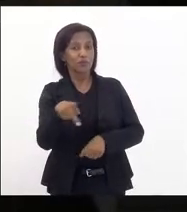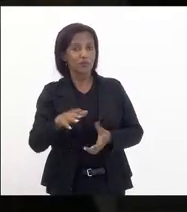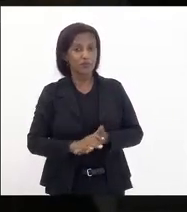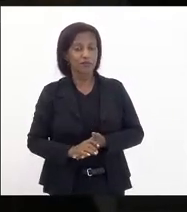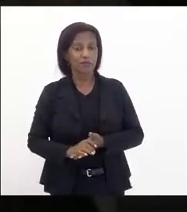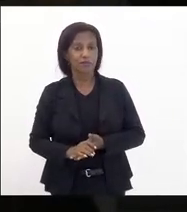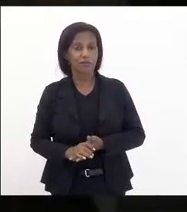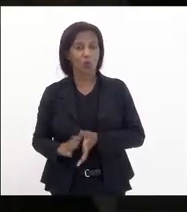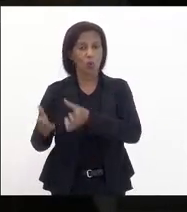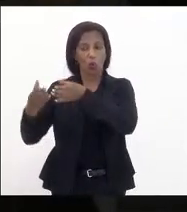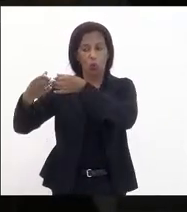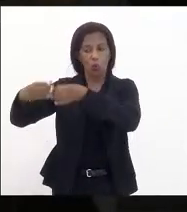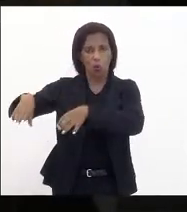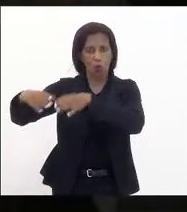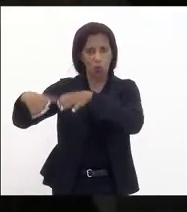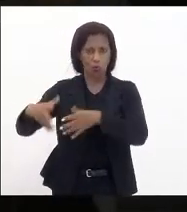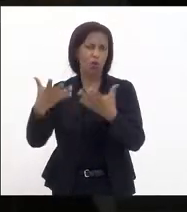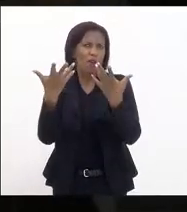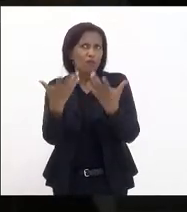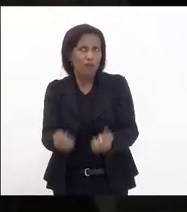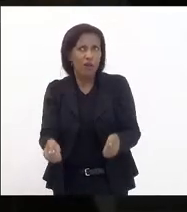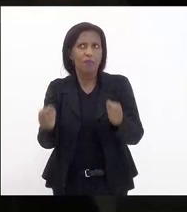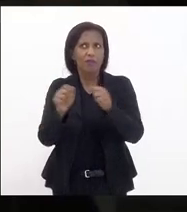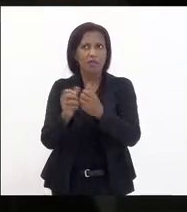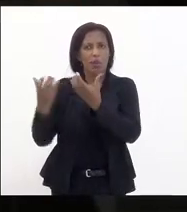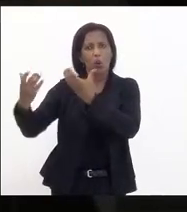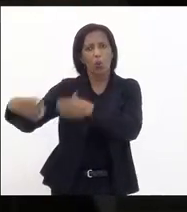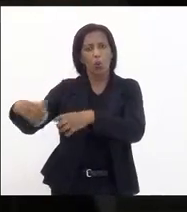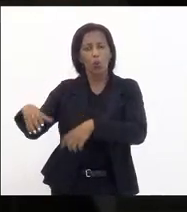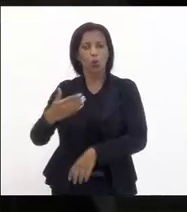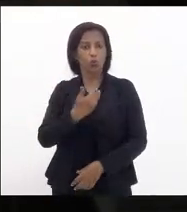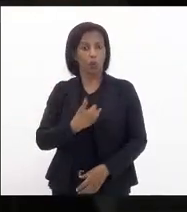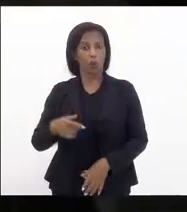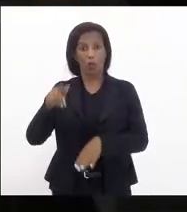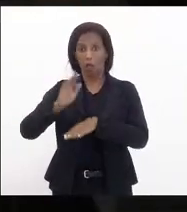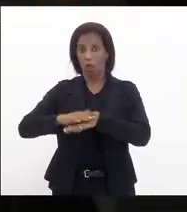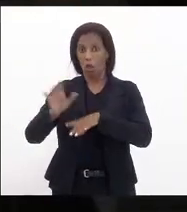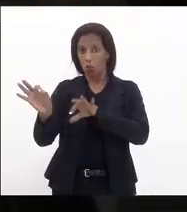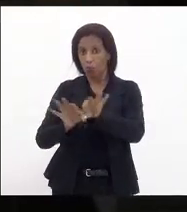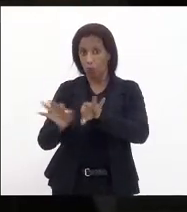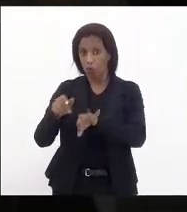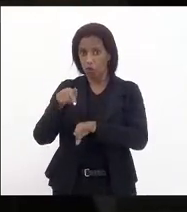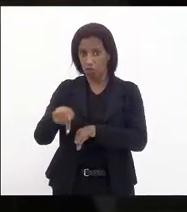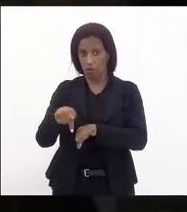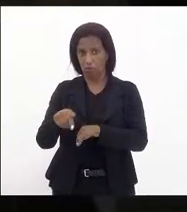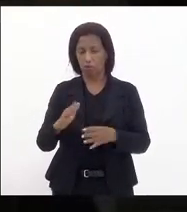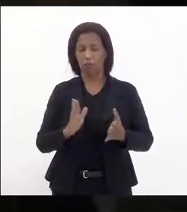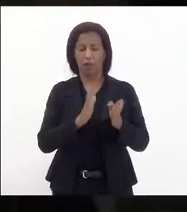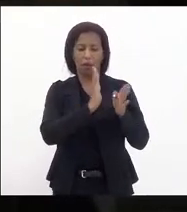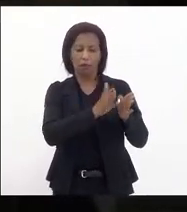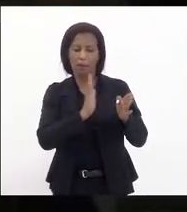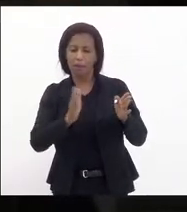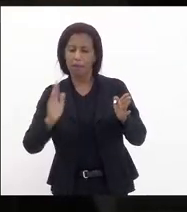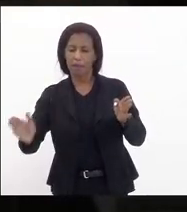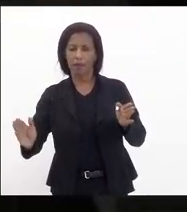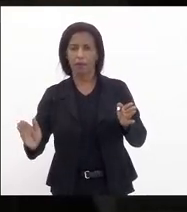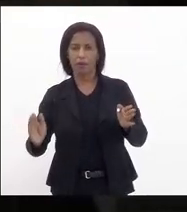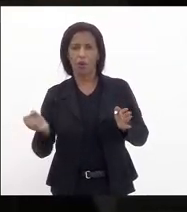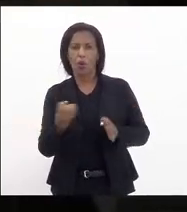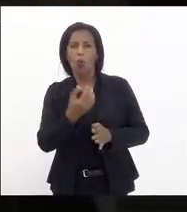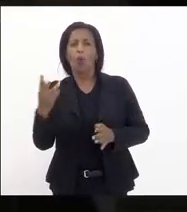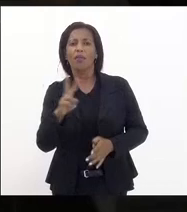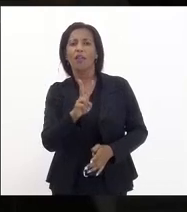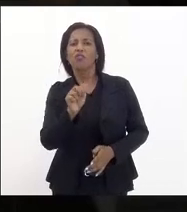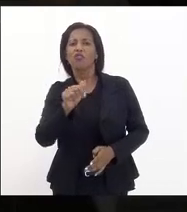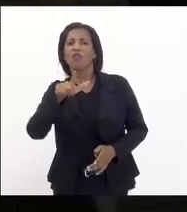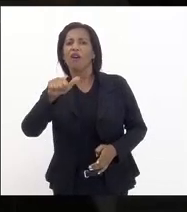se está lá vamos fazer concurso público no plano para tais carreiras com tantas